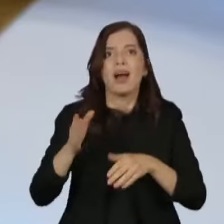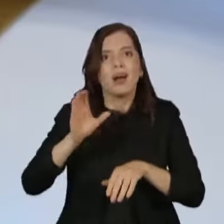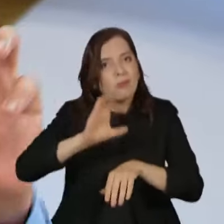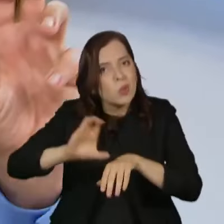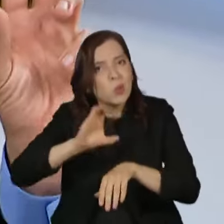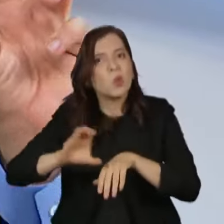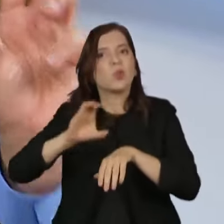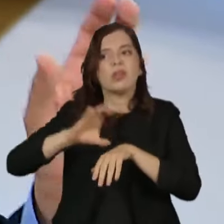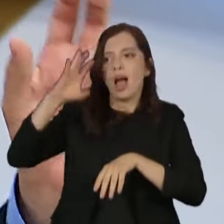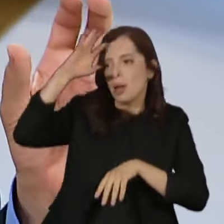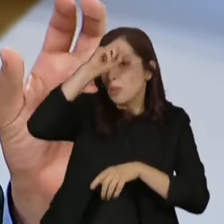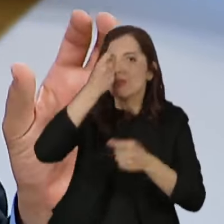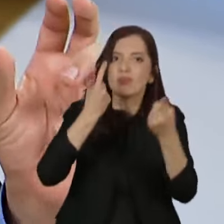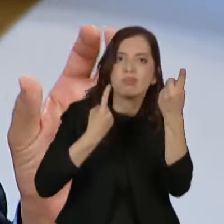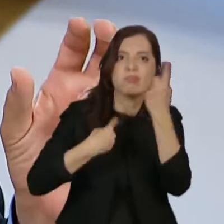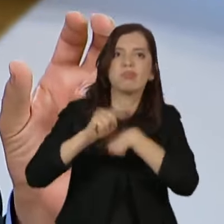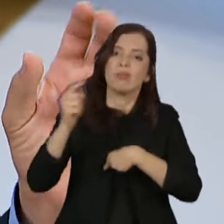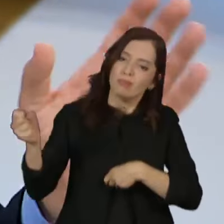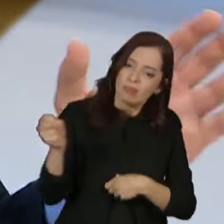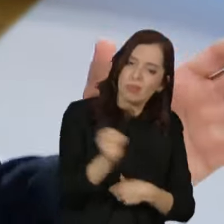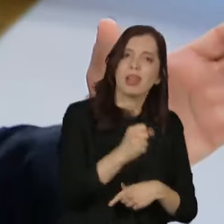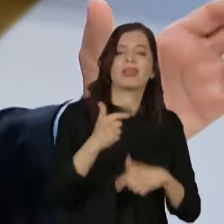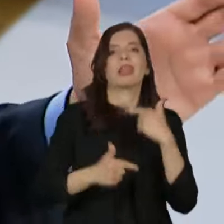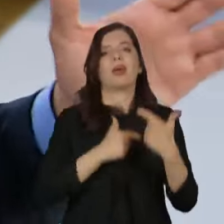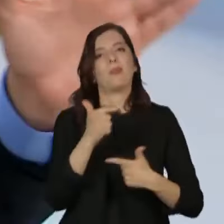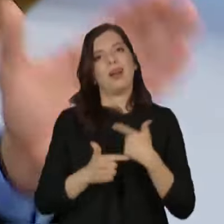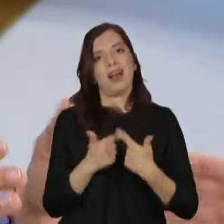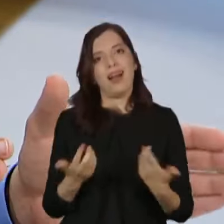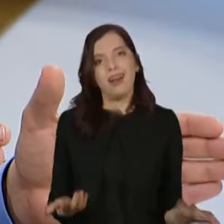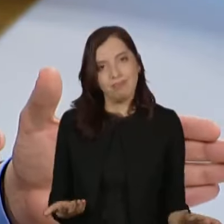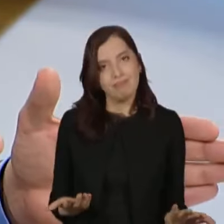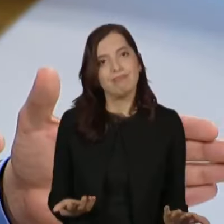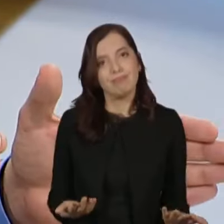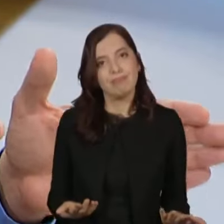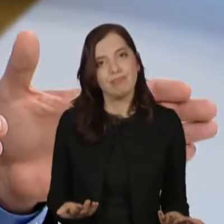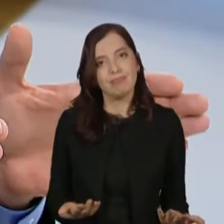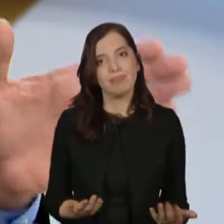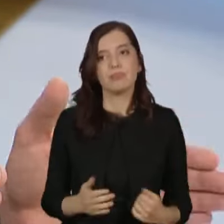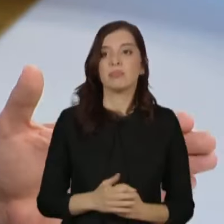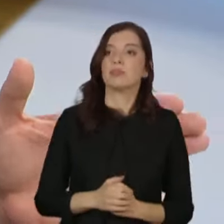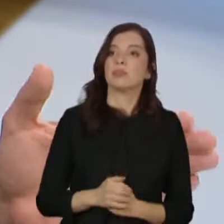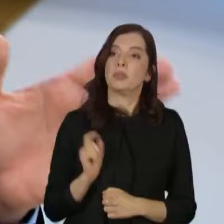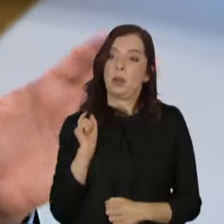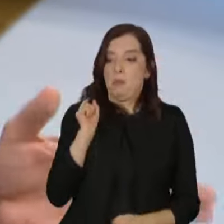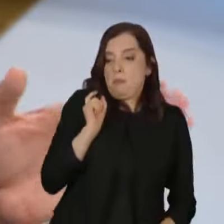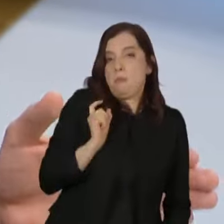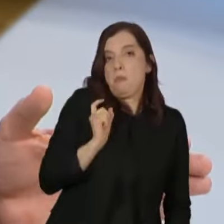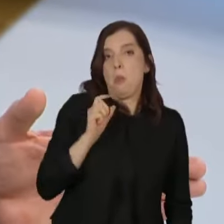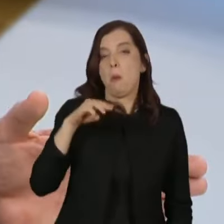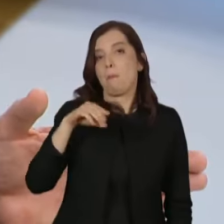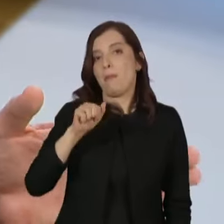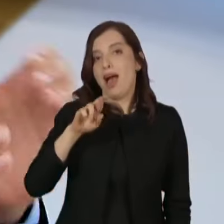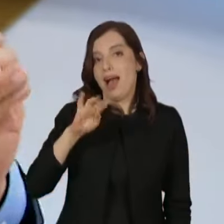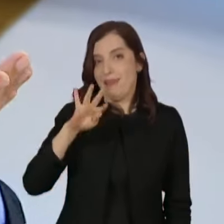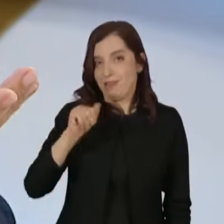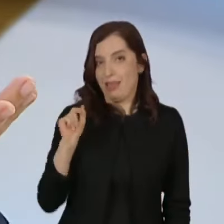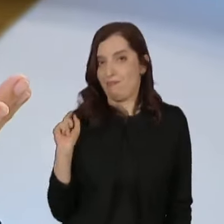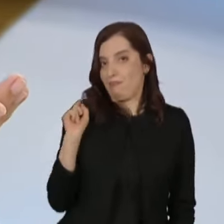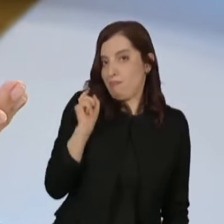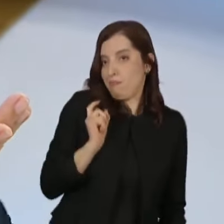Oportunidades? A Marta, quando fez o SESI, ela resolveu um problema para crianças até 14 anos.